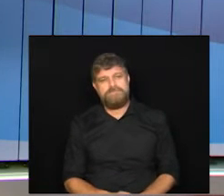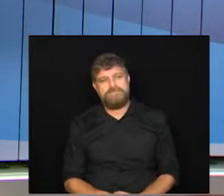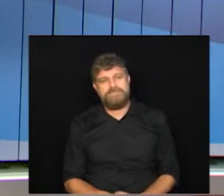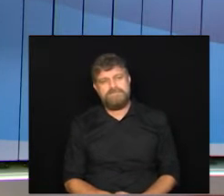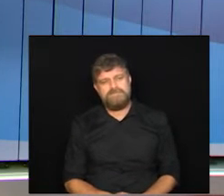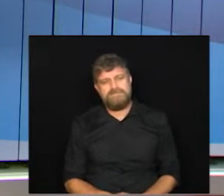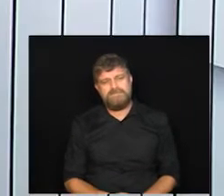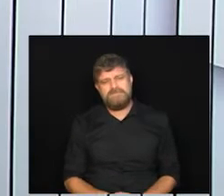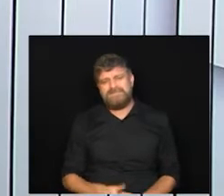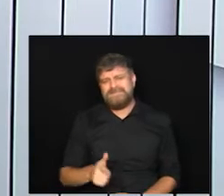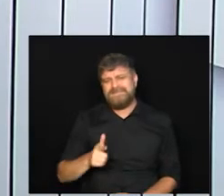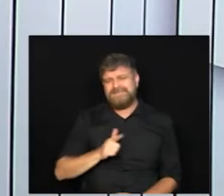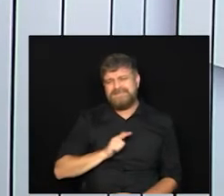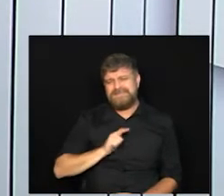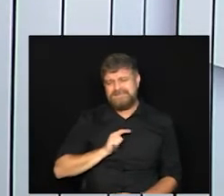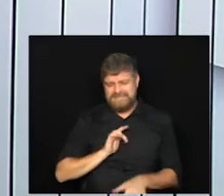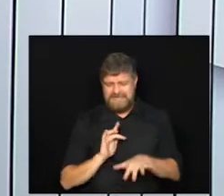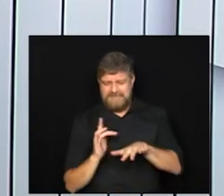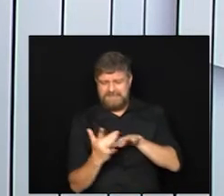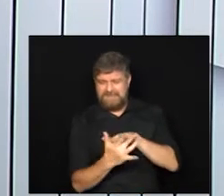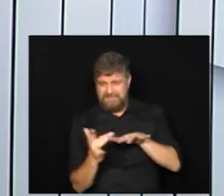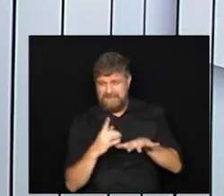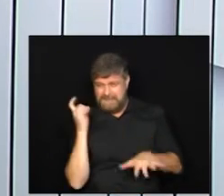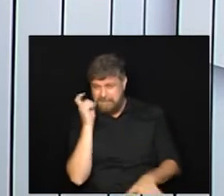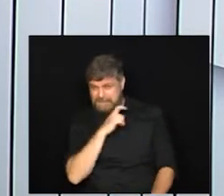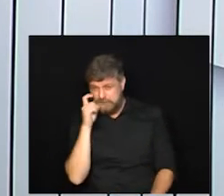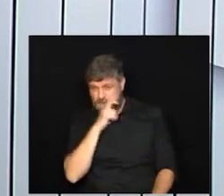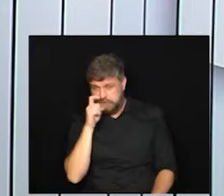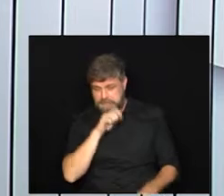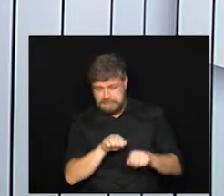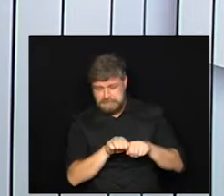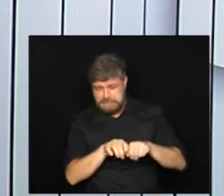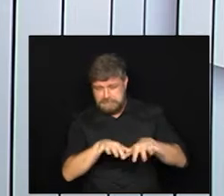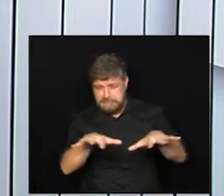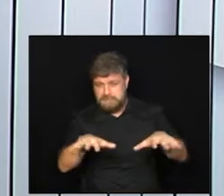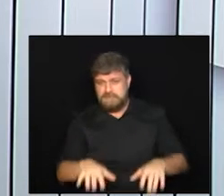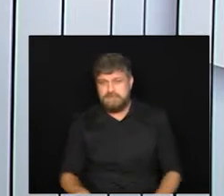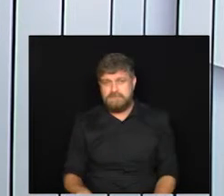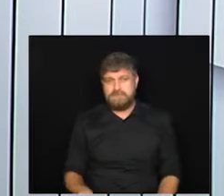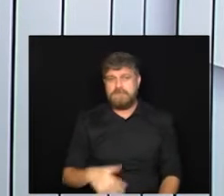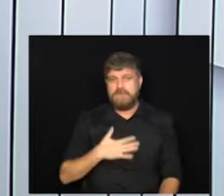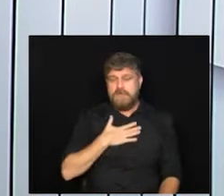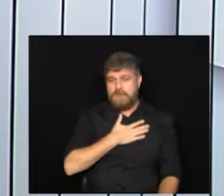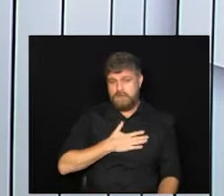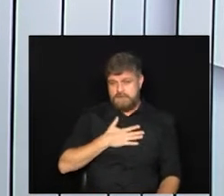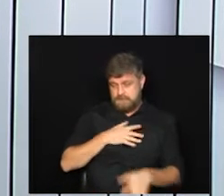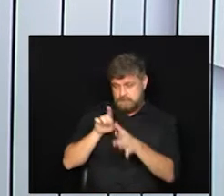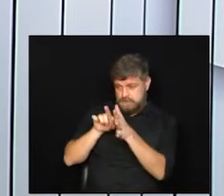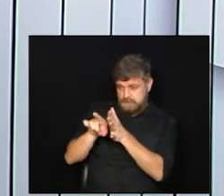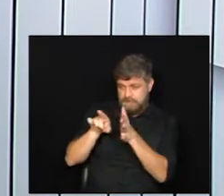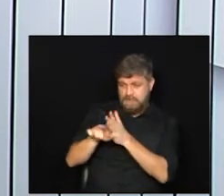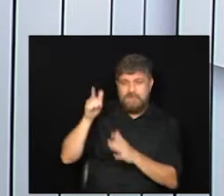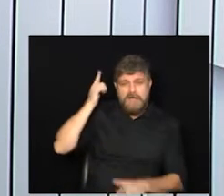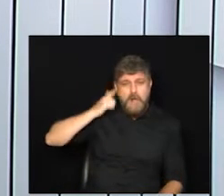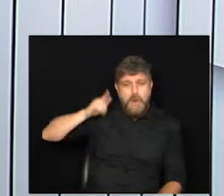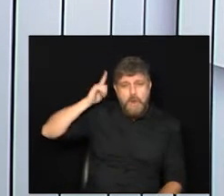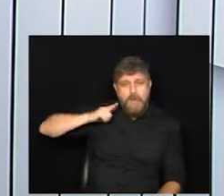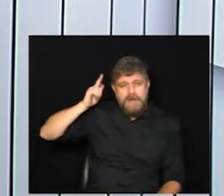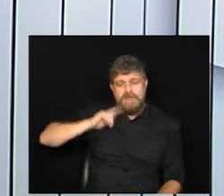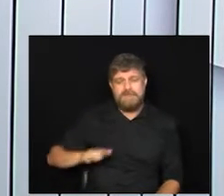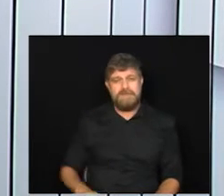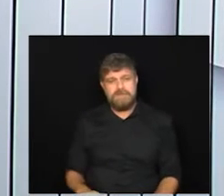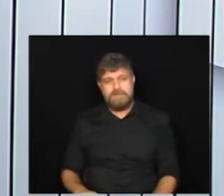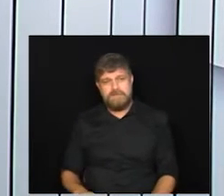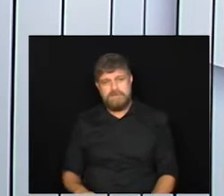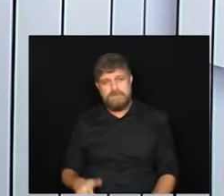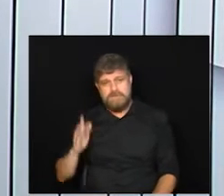tem algumas fake news que surgem por aí e eu gostaria de abordar com você Lorena que eu acho que é muito